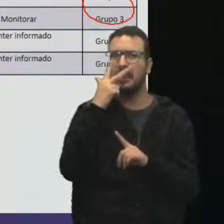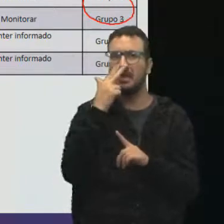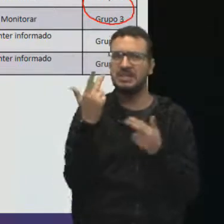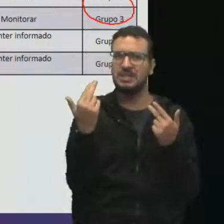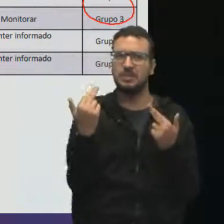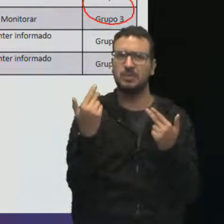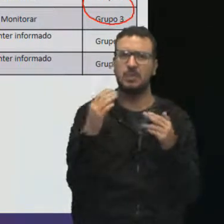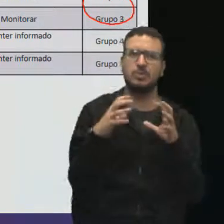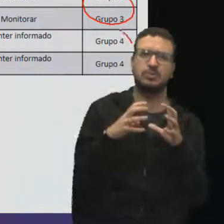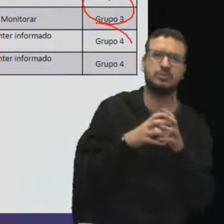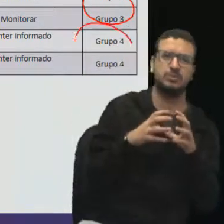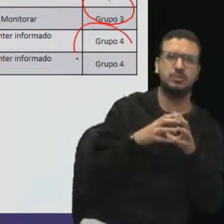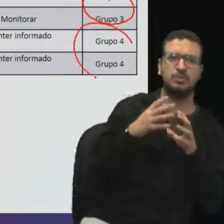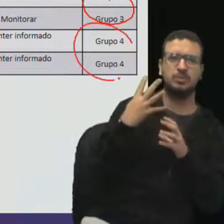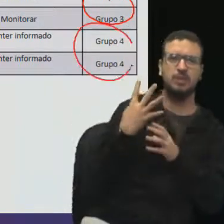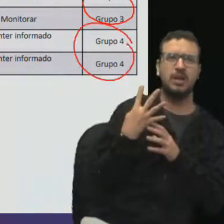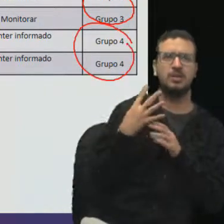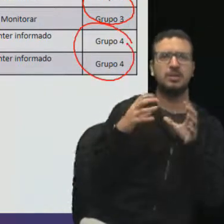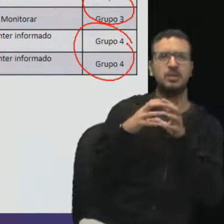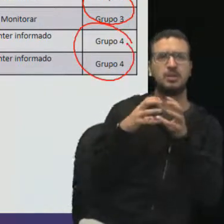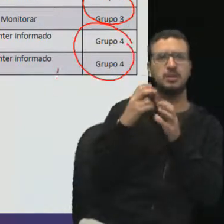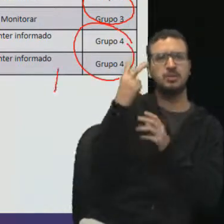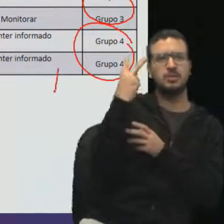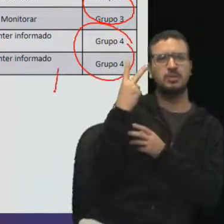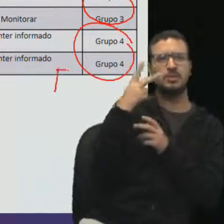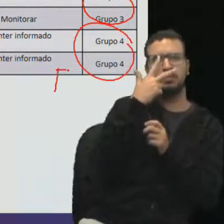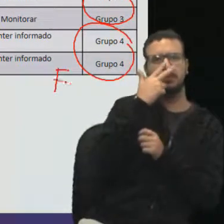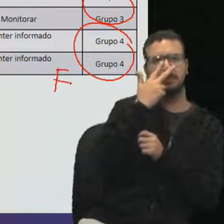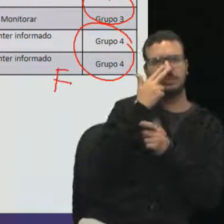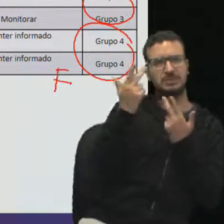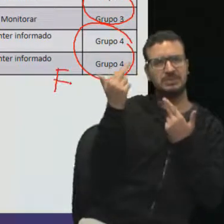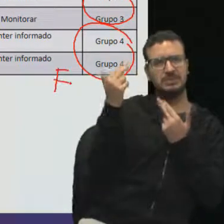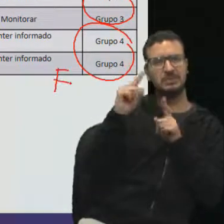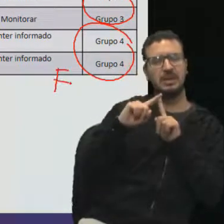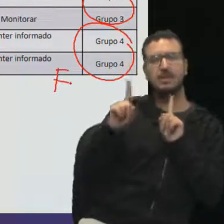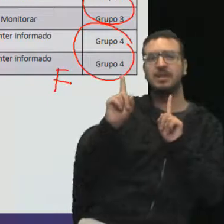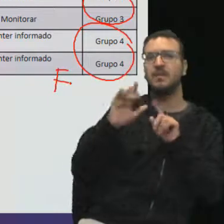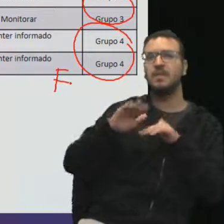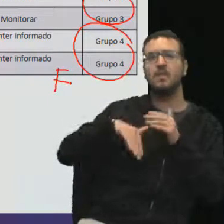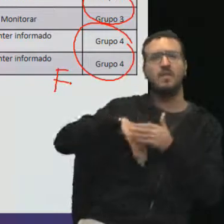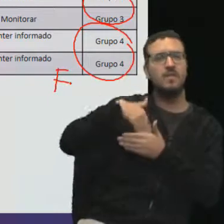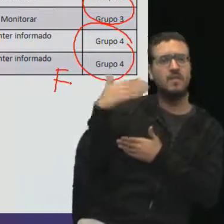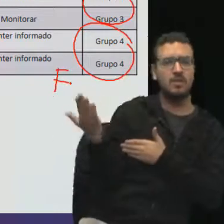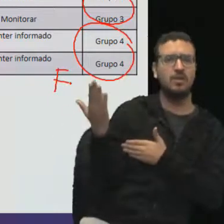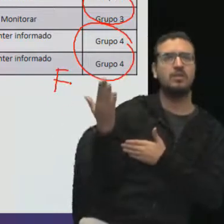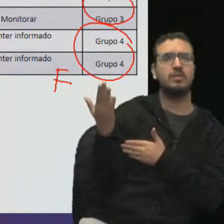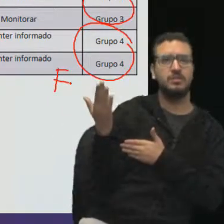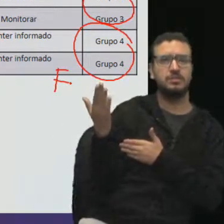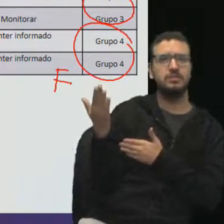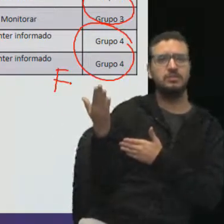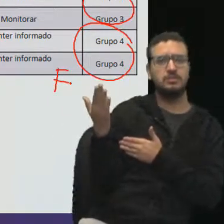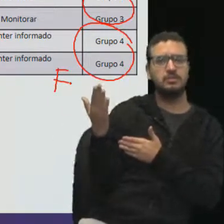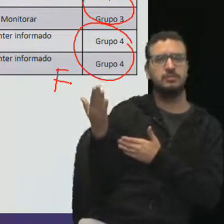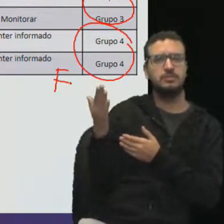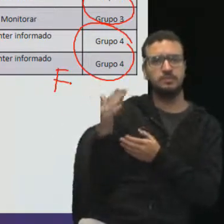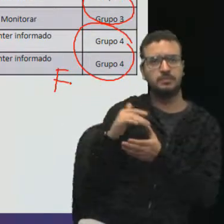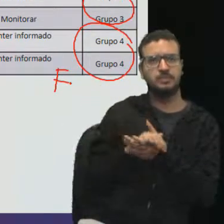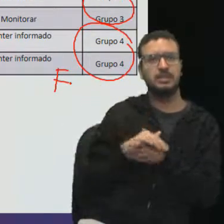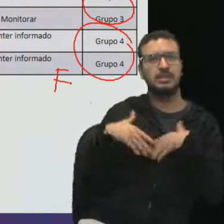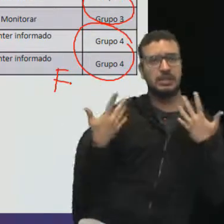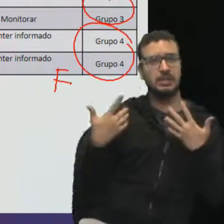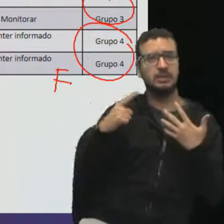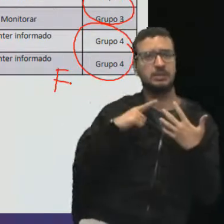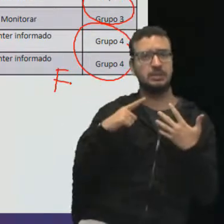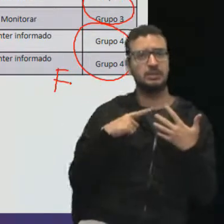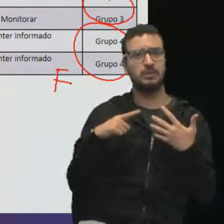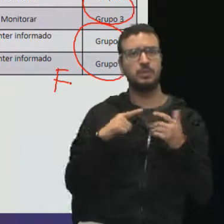projeto. E esse grupo aqui que eu vou chamar de grupo 4 agora, eles estão fora do nosso projeto. Então, eu